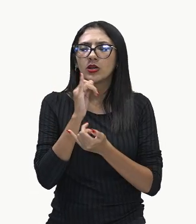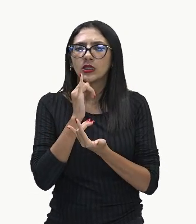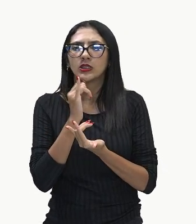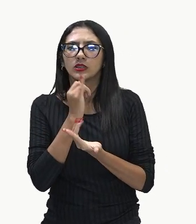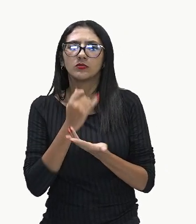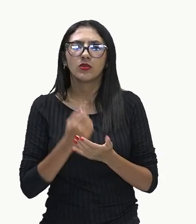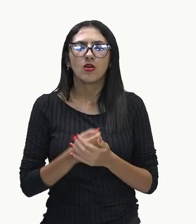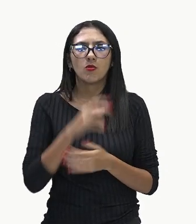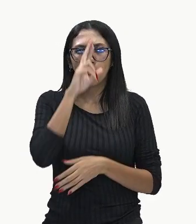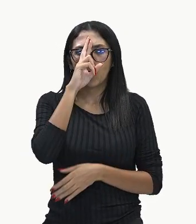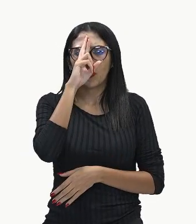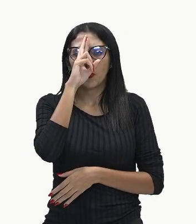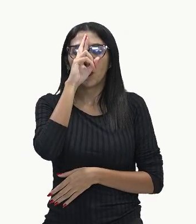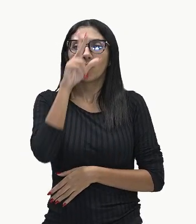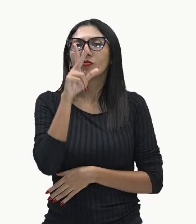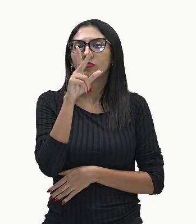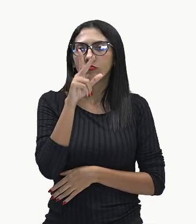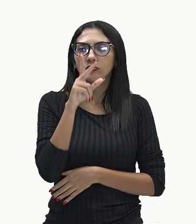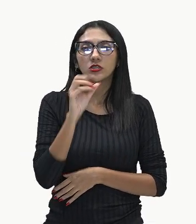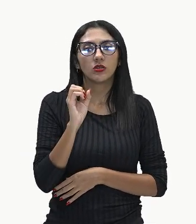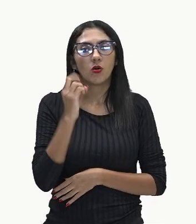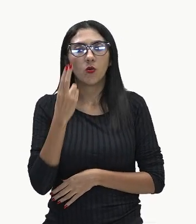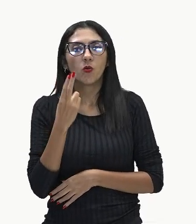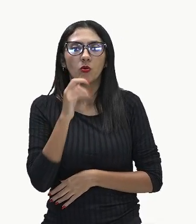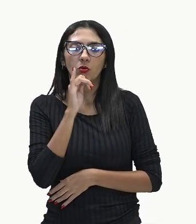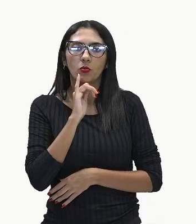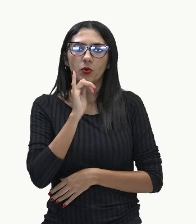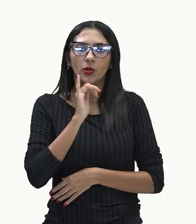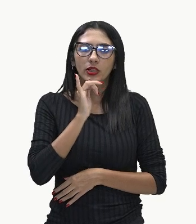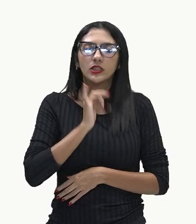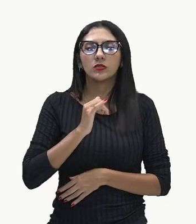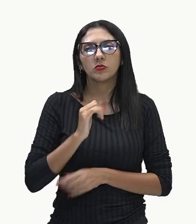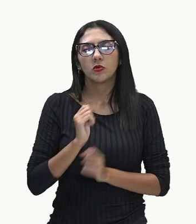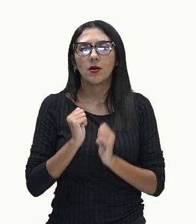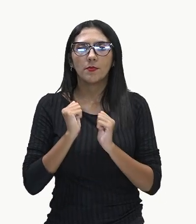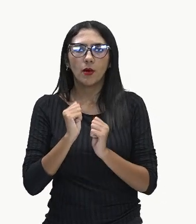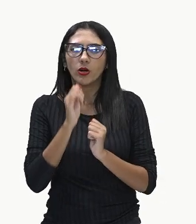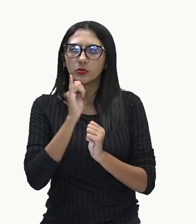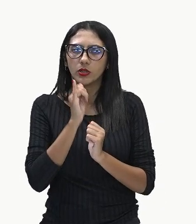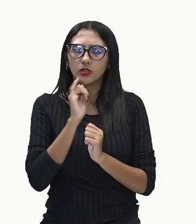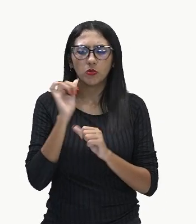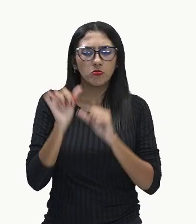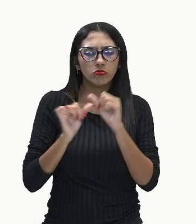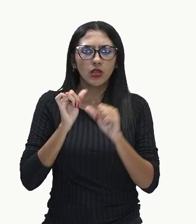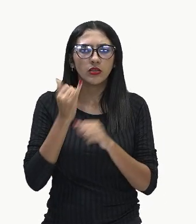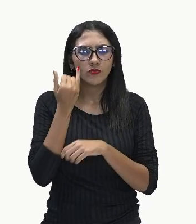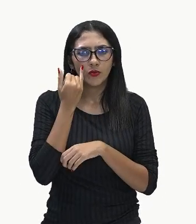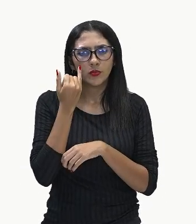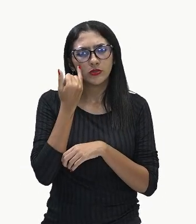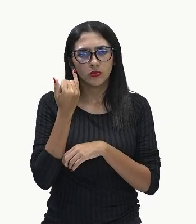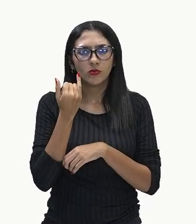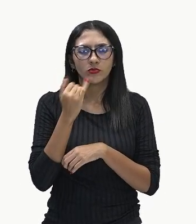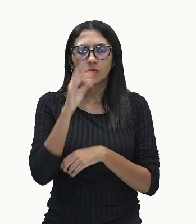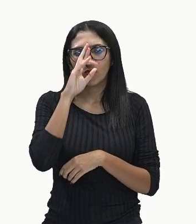impressões e manipulações simples. Como assim, professor? Olha aí,